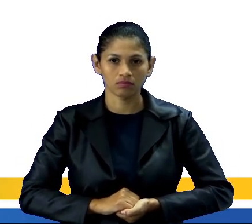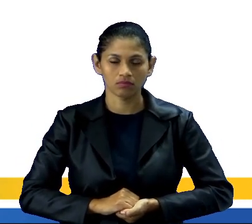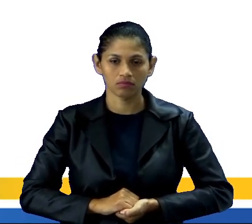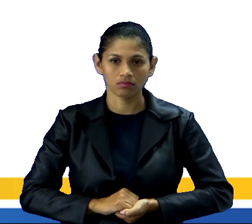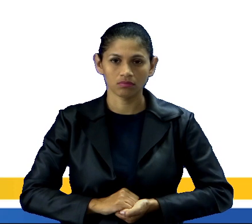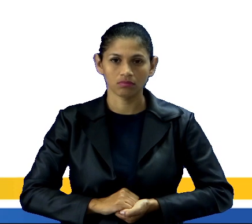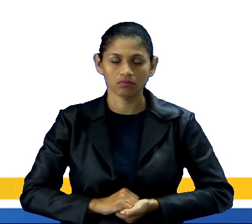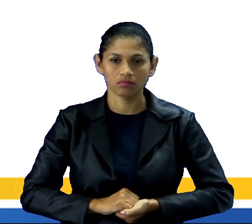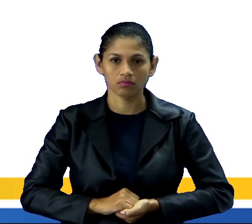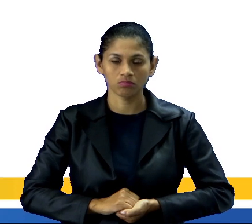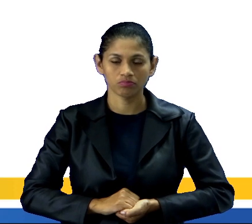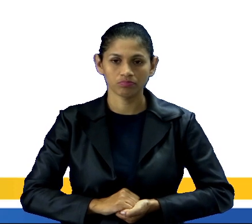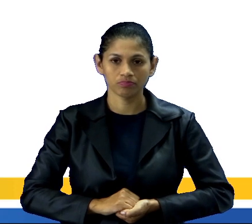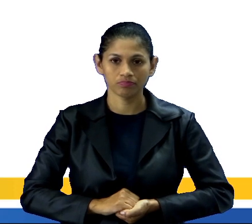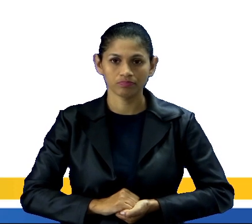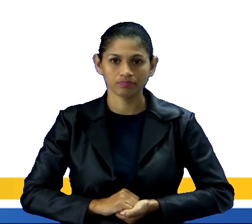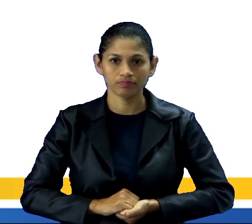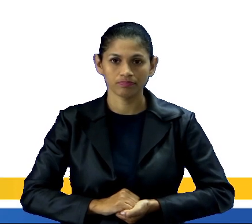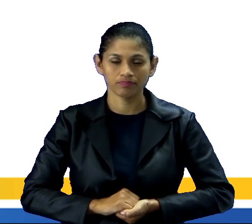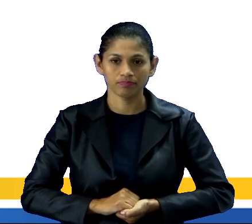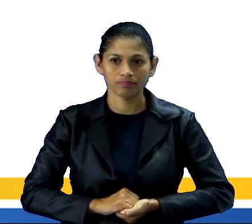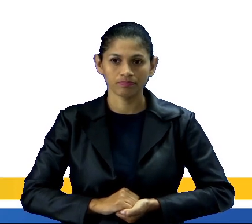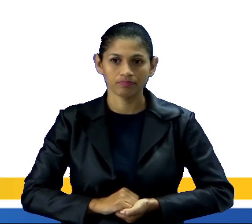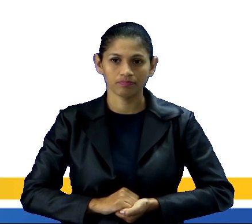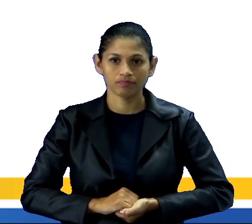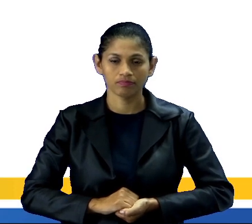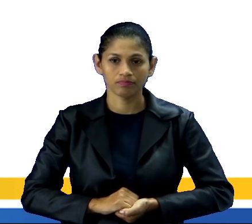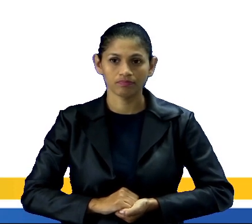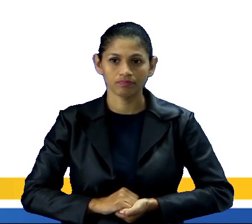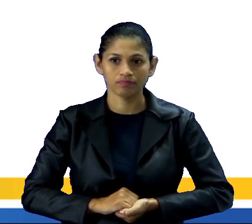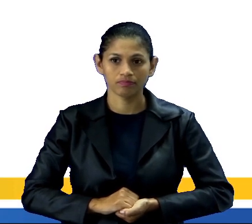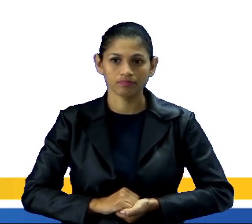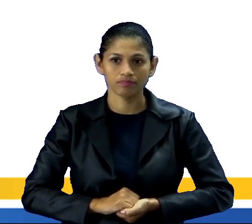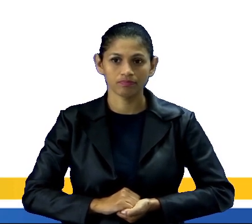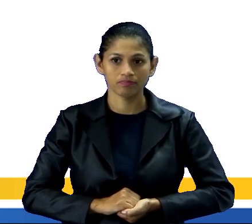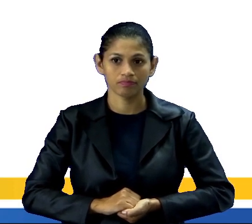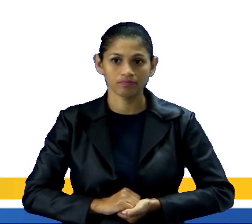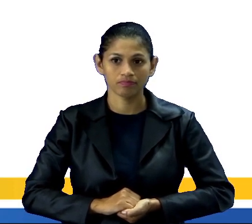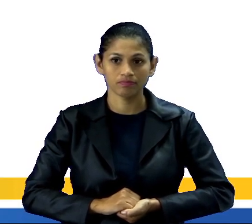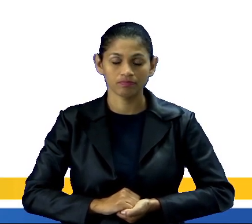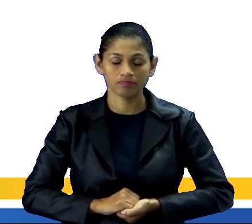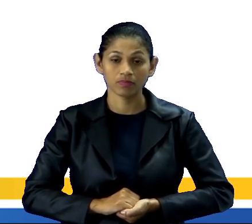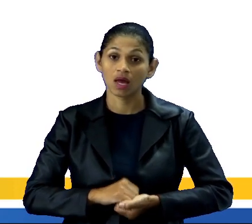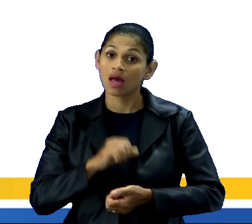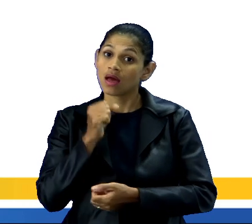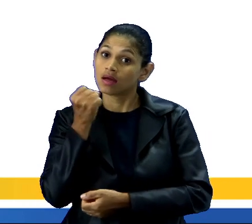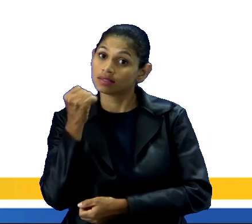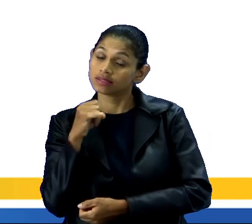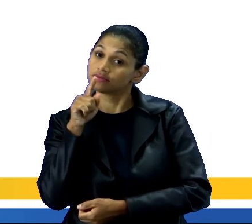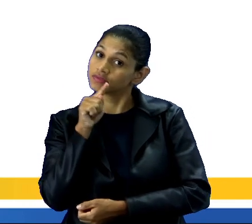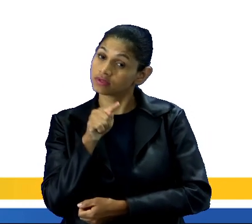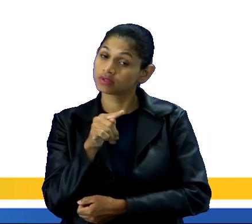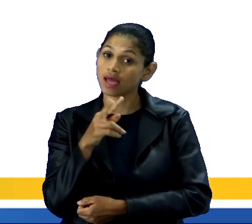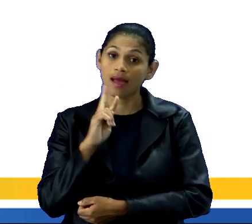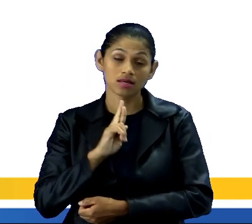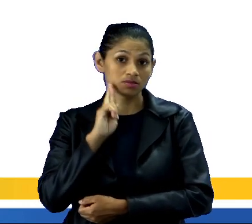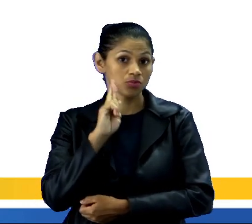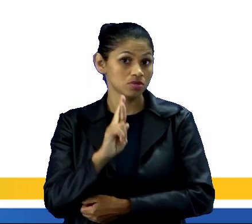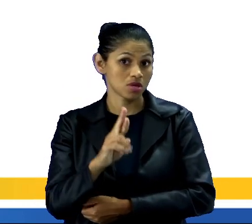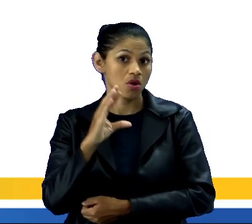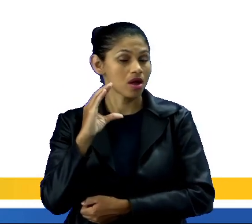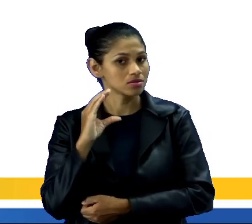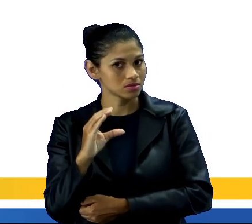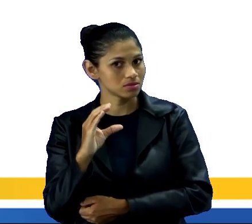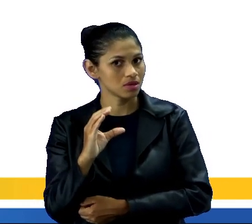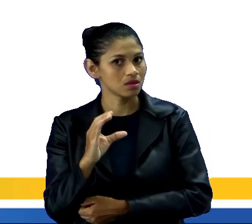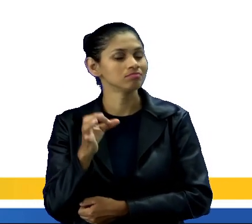Não tem como errar essa, né, mas bora lá ver se você acertou. Se você respondeu a alternativa C, você